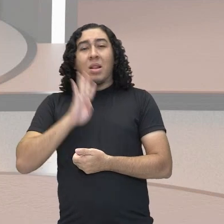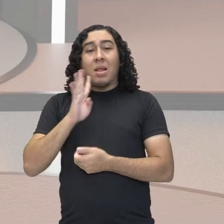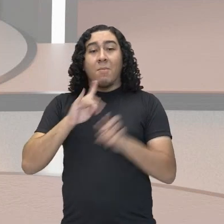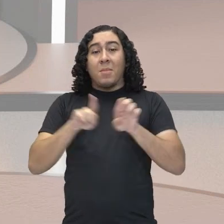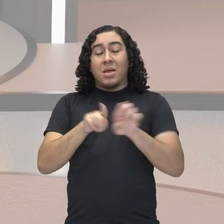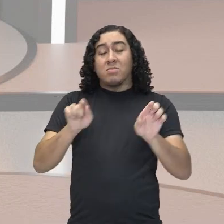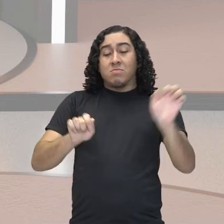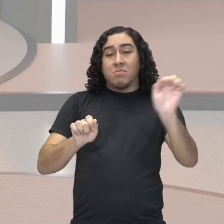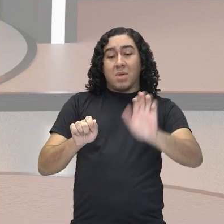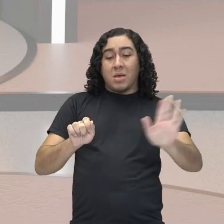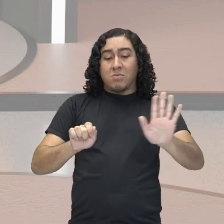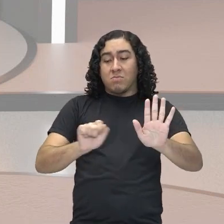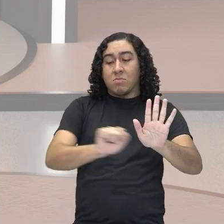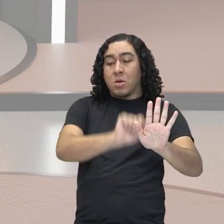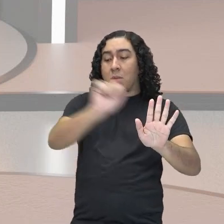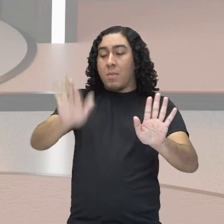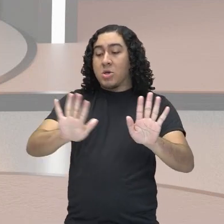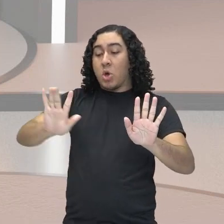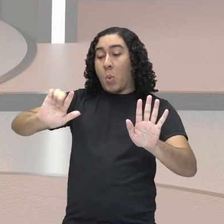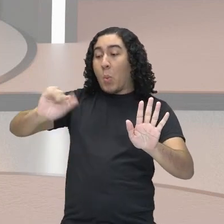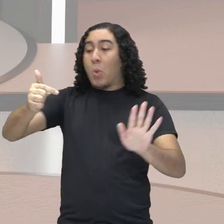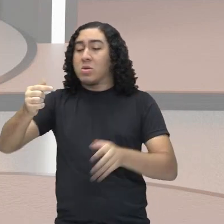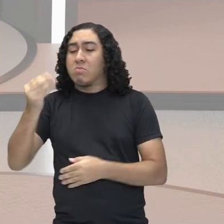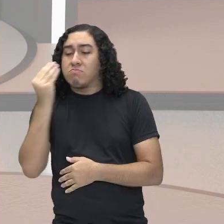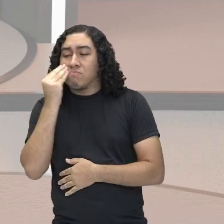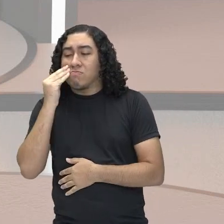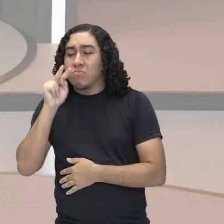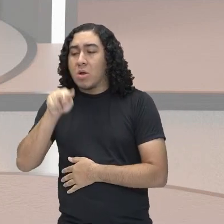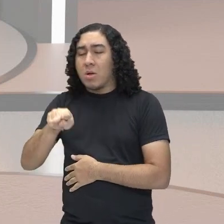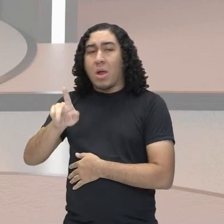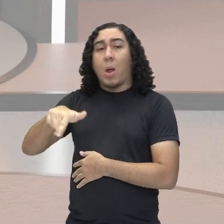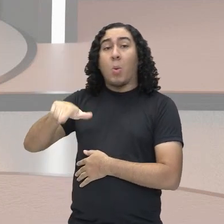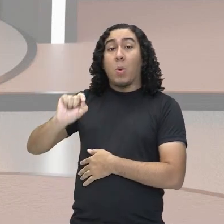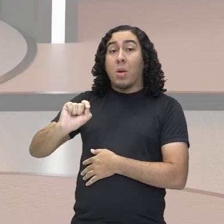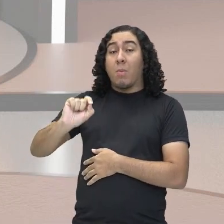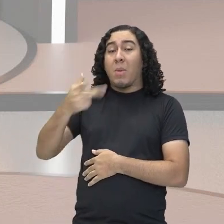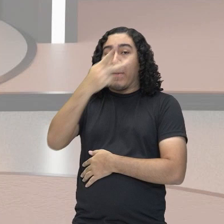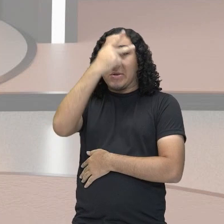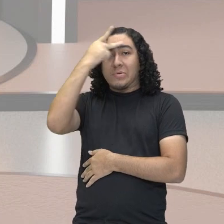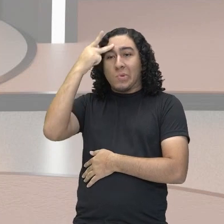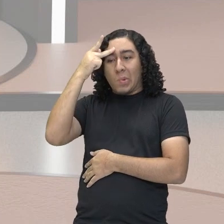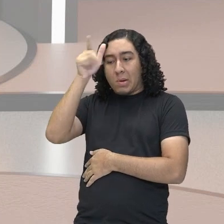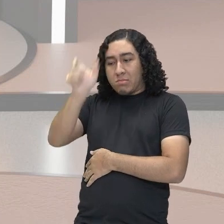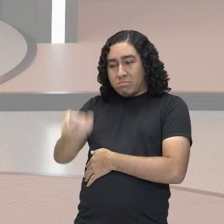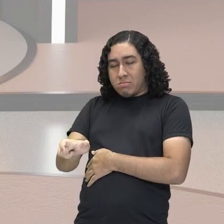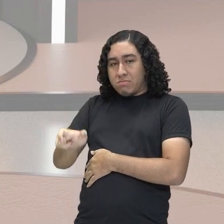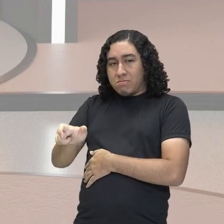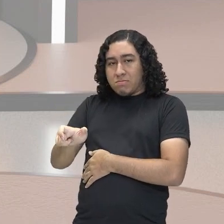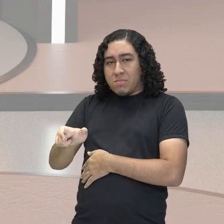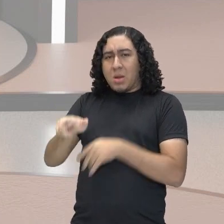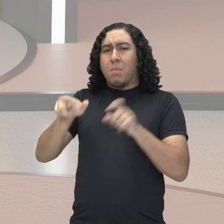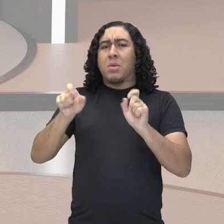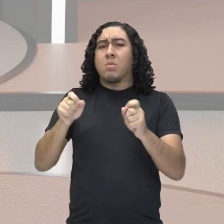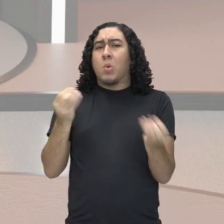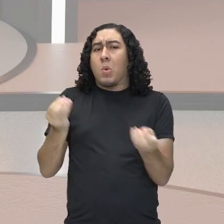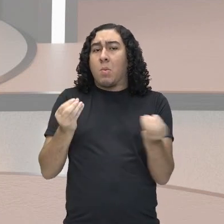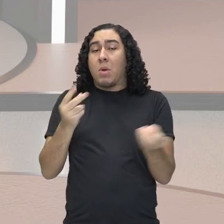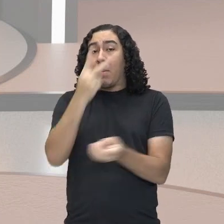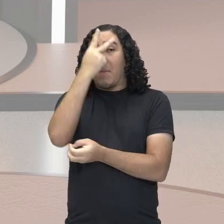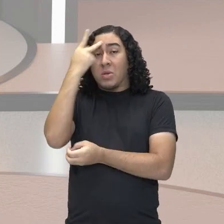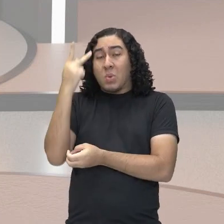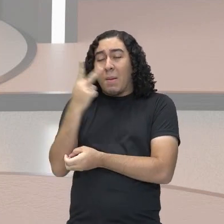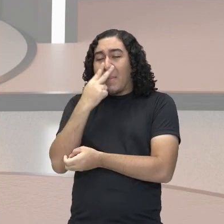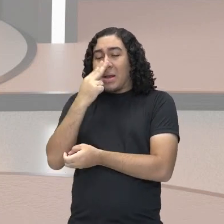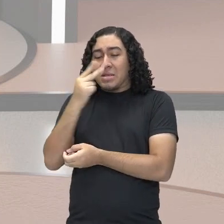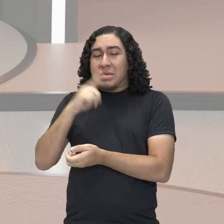do outro lado. Isso aqui é uma pessoa. Observem que ela está coberta.